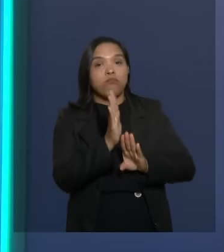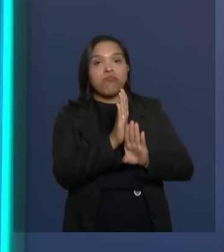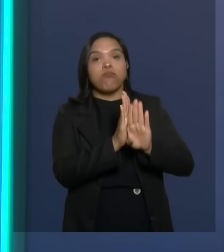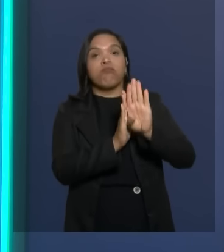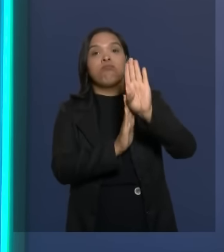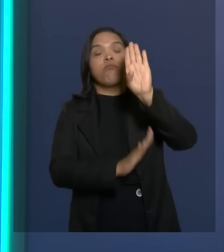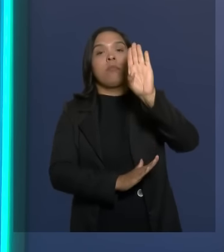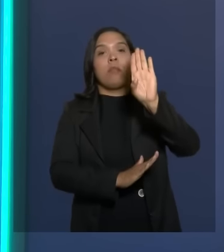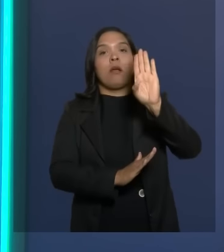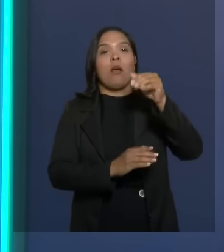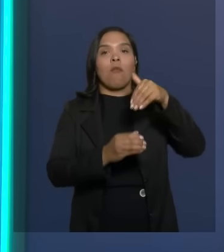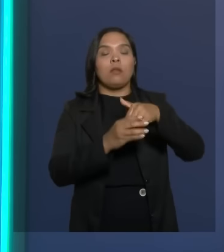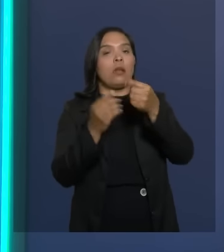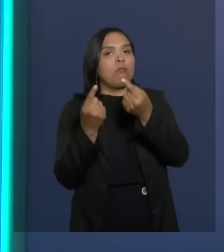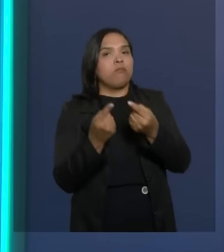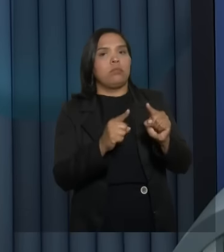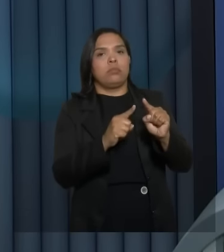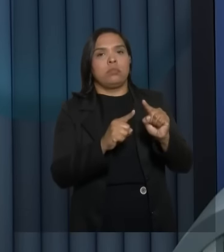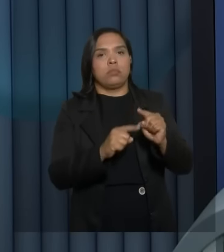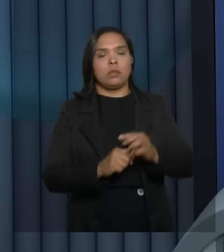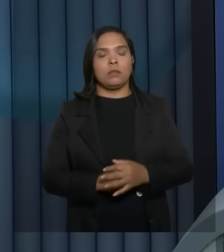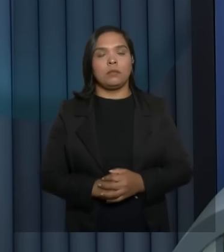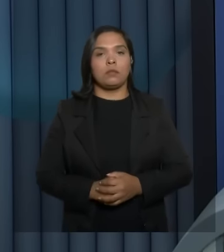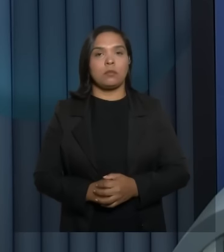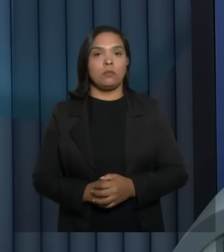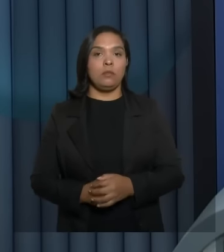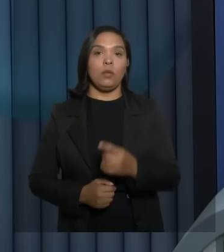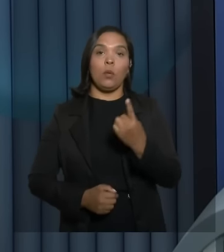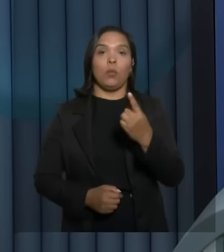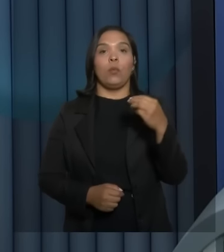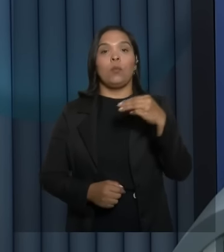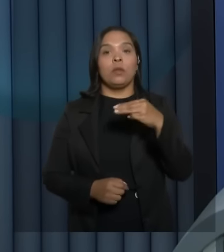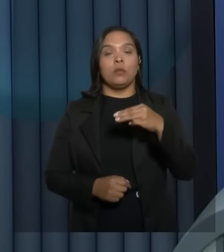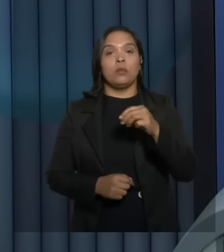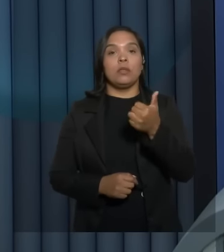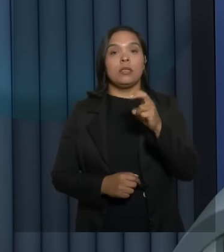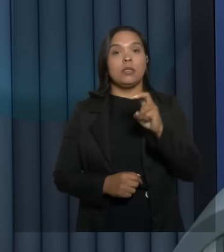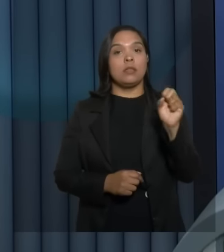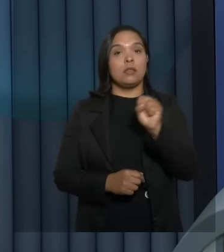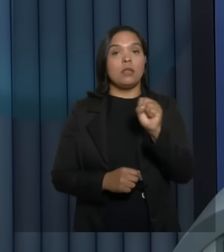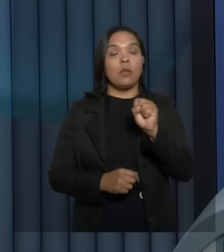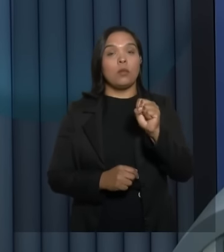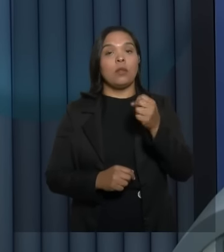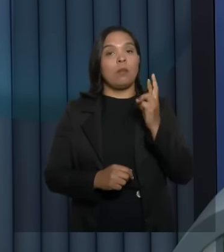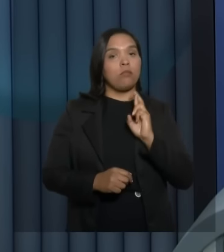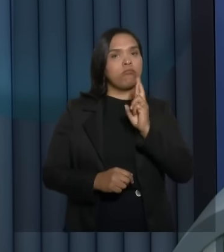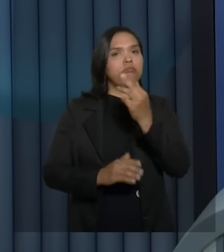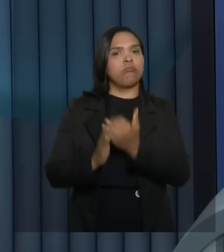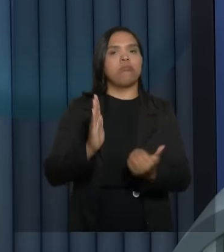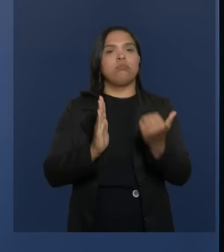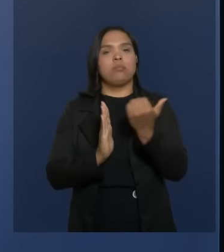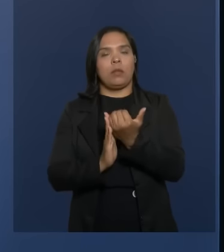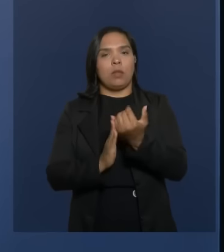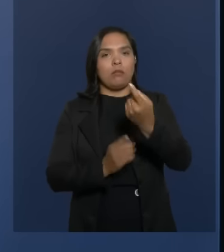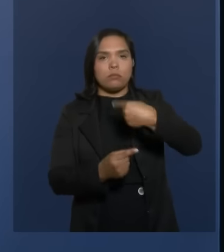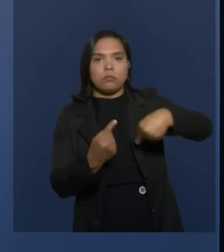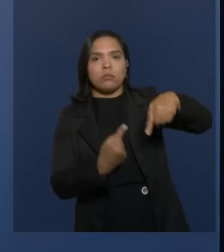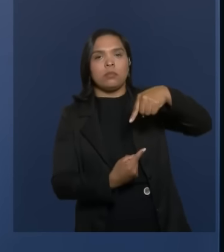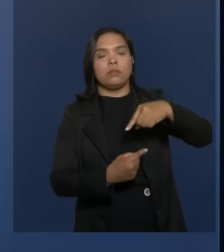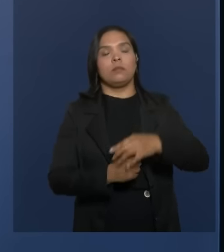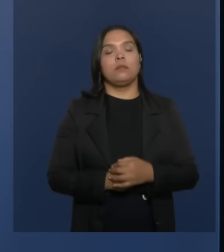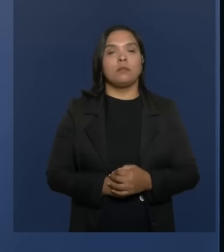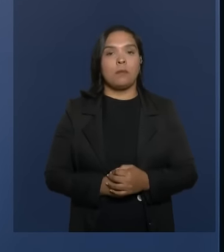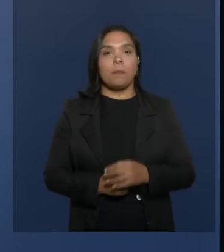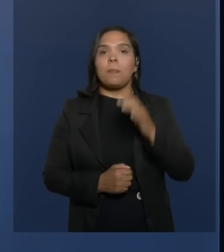votaram contra. Candidata, a senhora tem um minuto e 15 segundos para a sua tréplica dessa rodada. eu acho